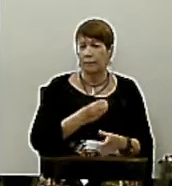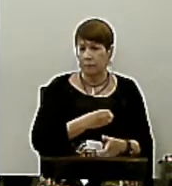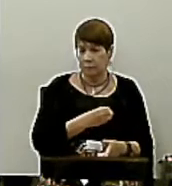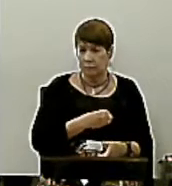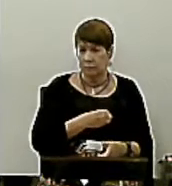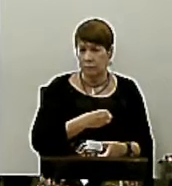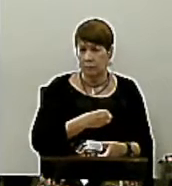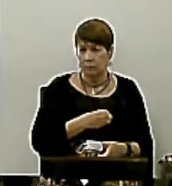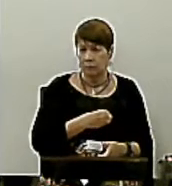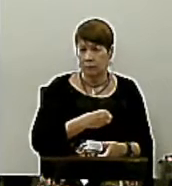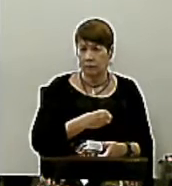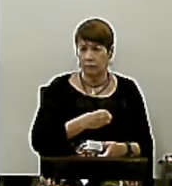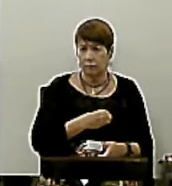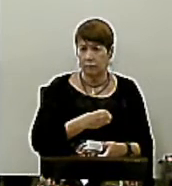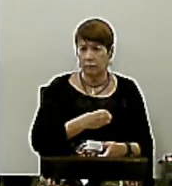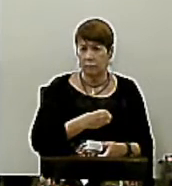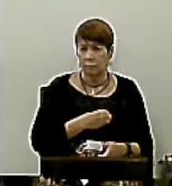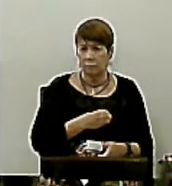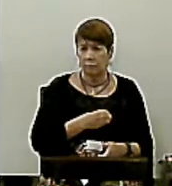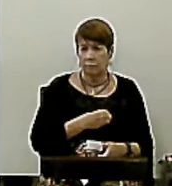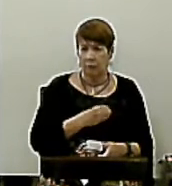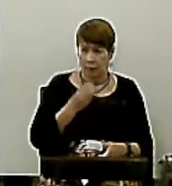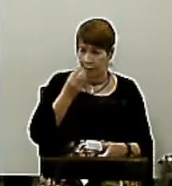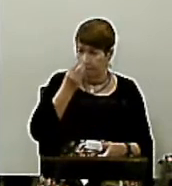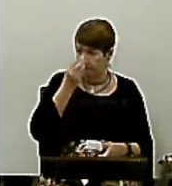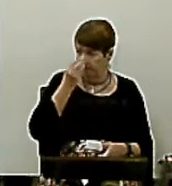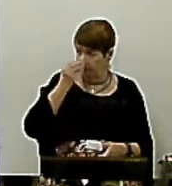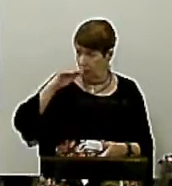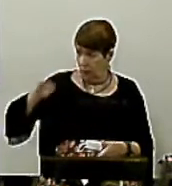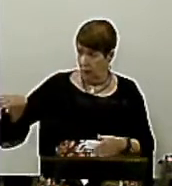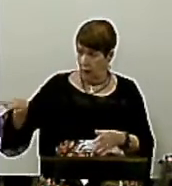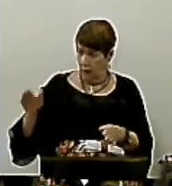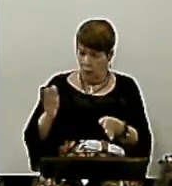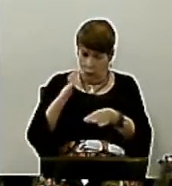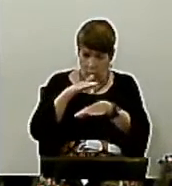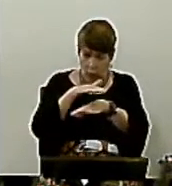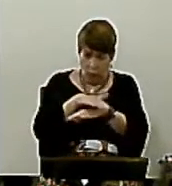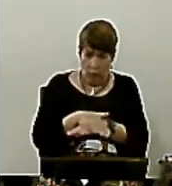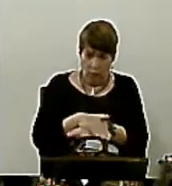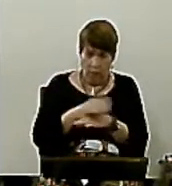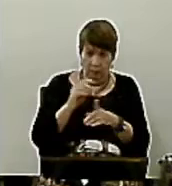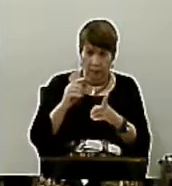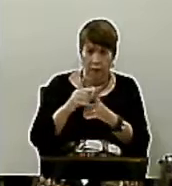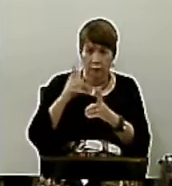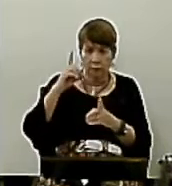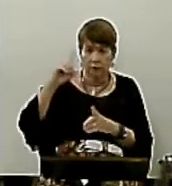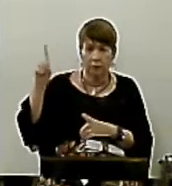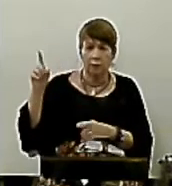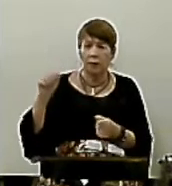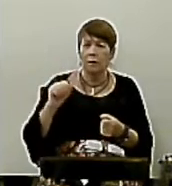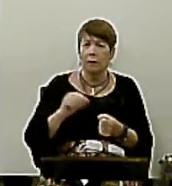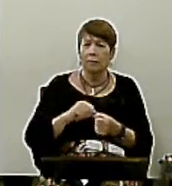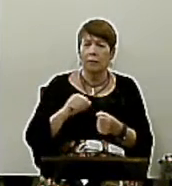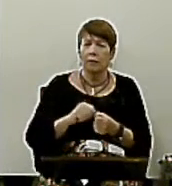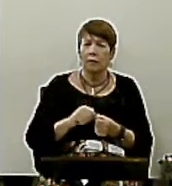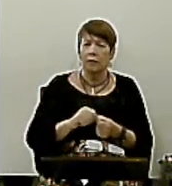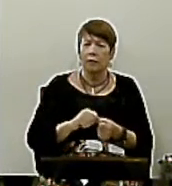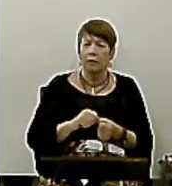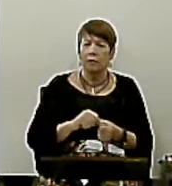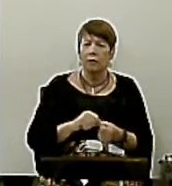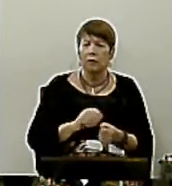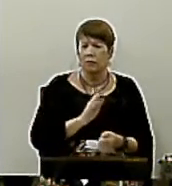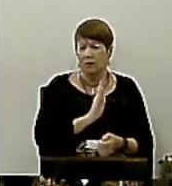foi exatamente a rejeição A submissão à palavra de Deus Para se fazer o que o coração